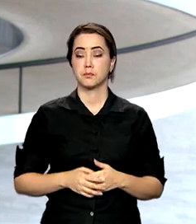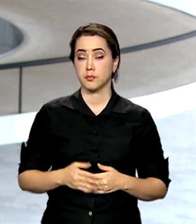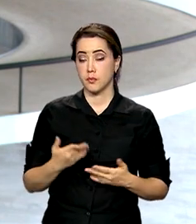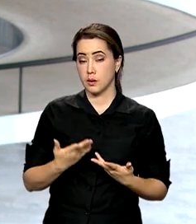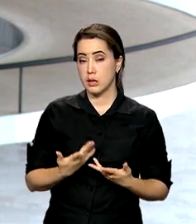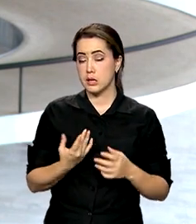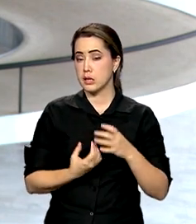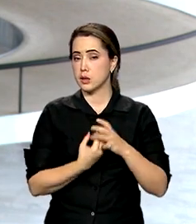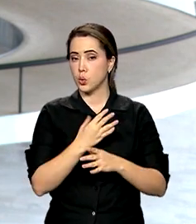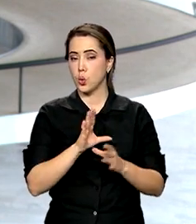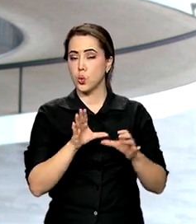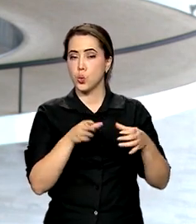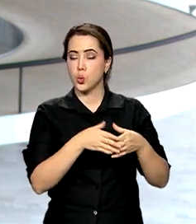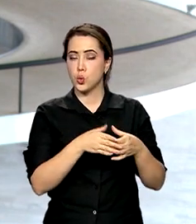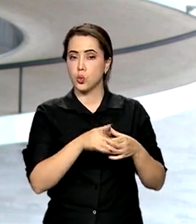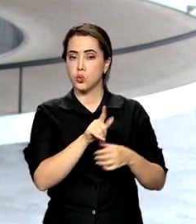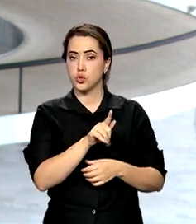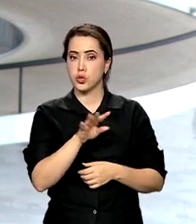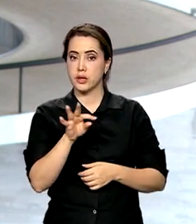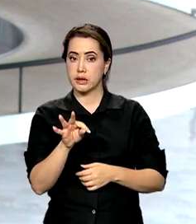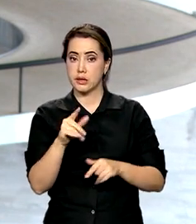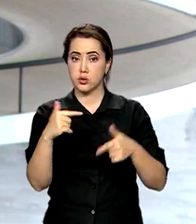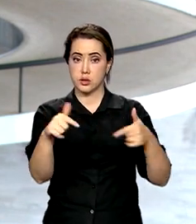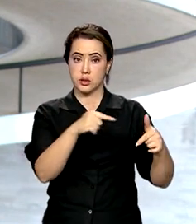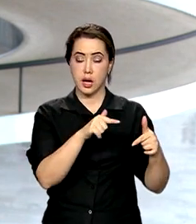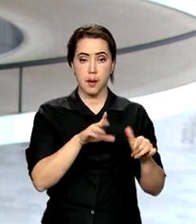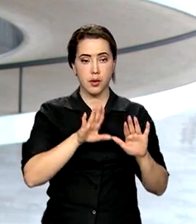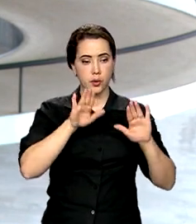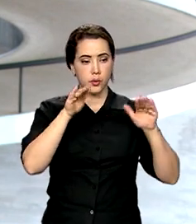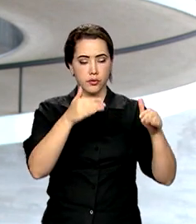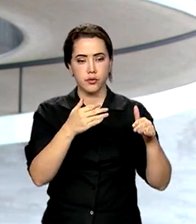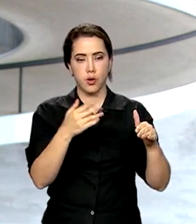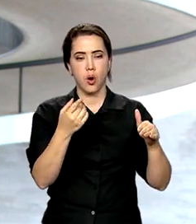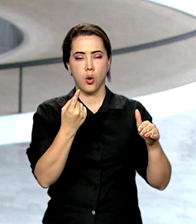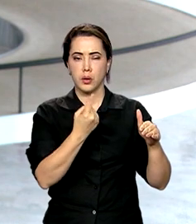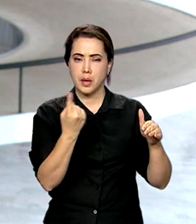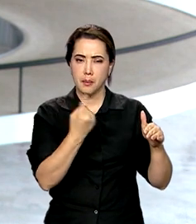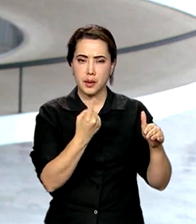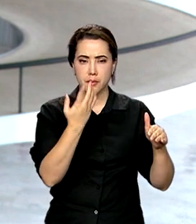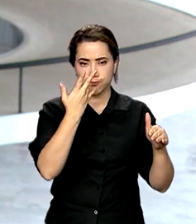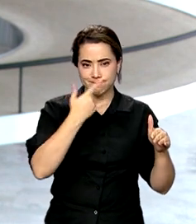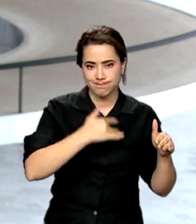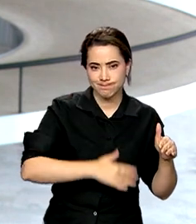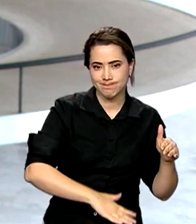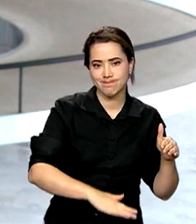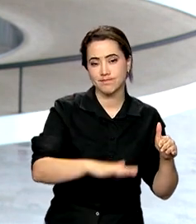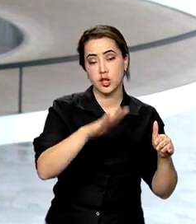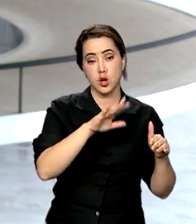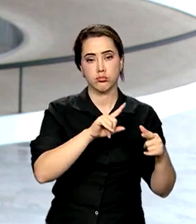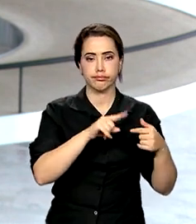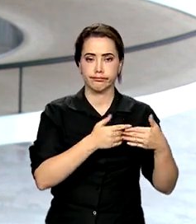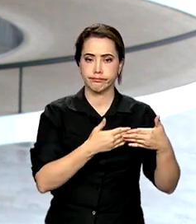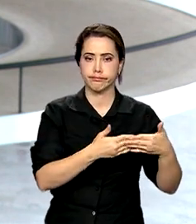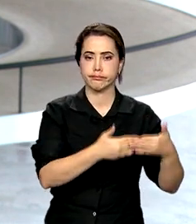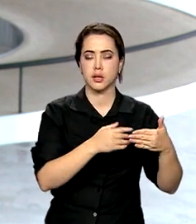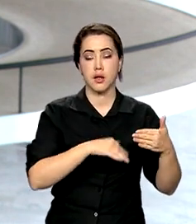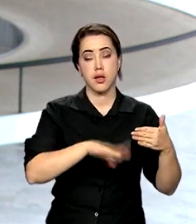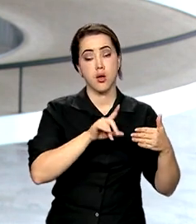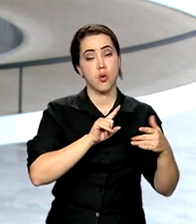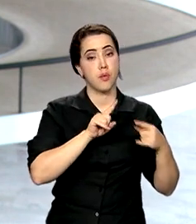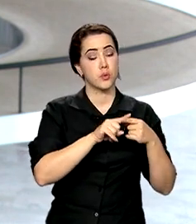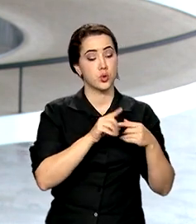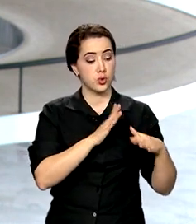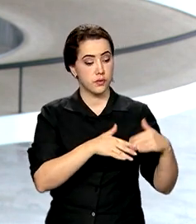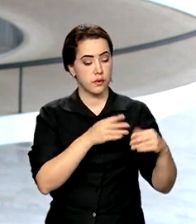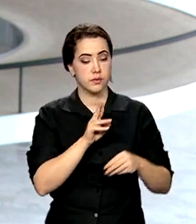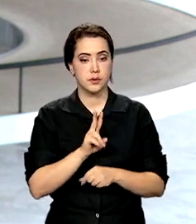que instalou um grupo de trabalho dedicado à primeira infância. O objetivo é avançar nas políticas públicas para essa